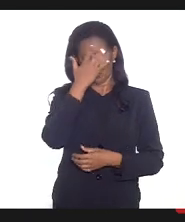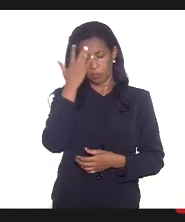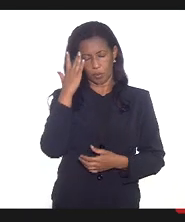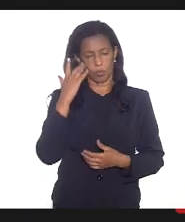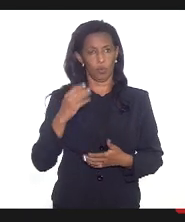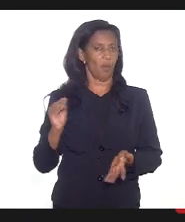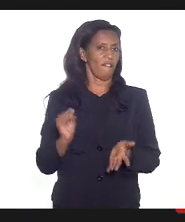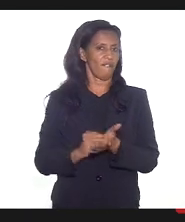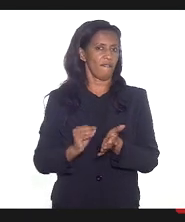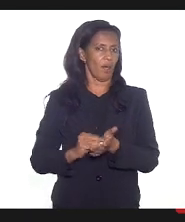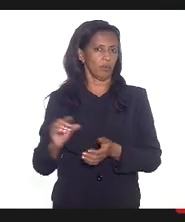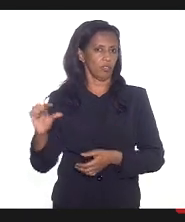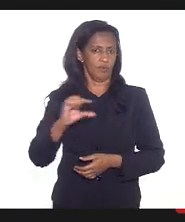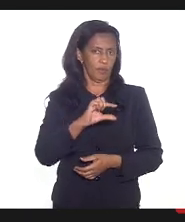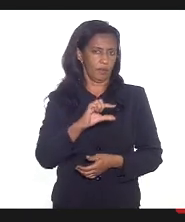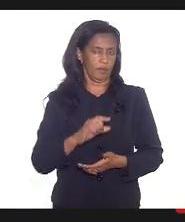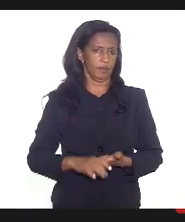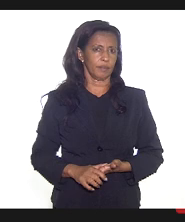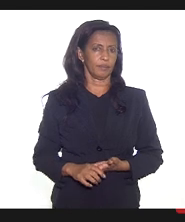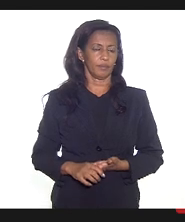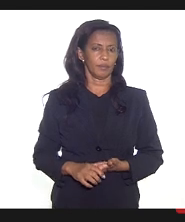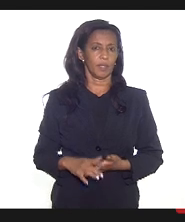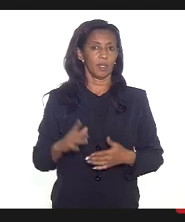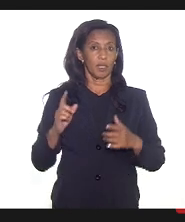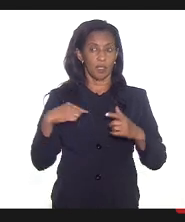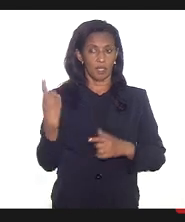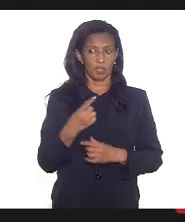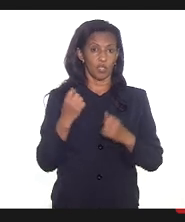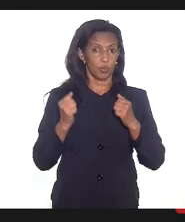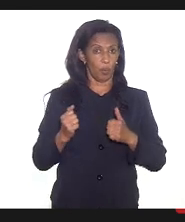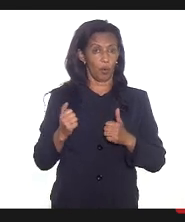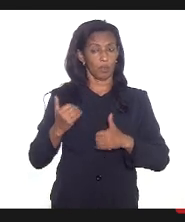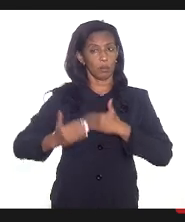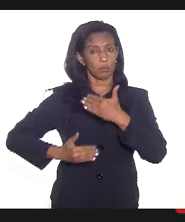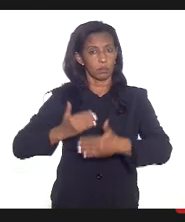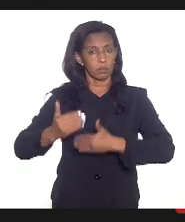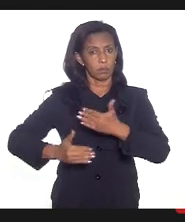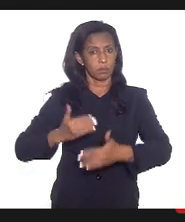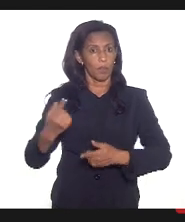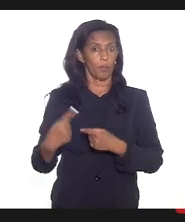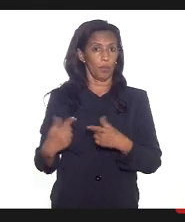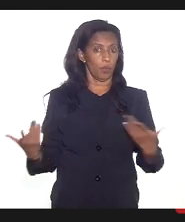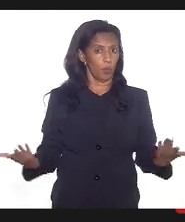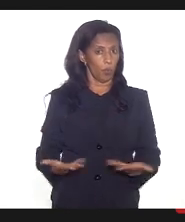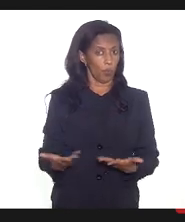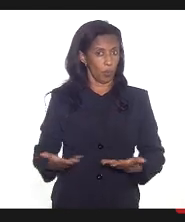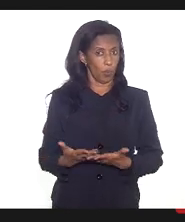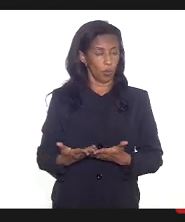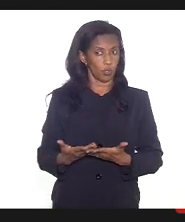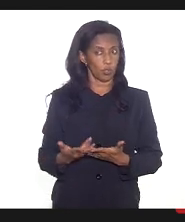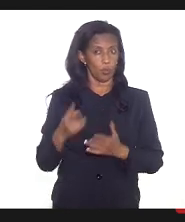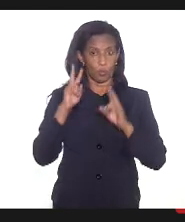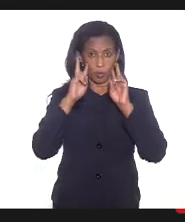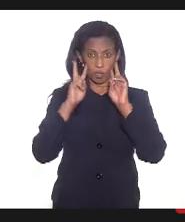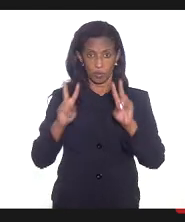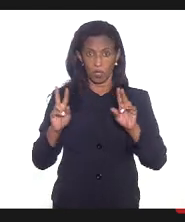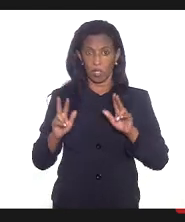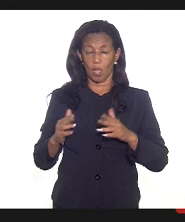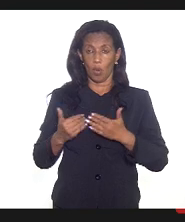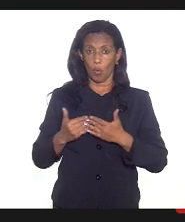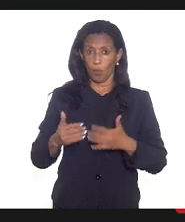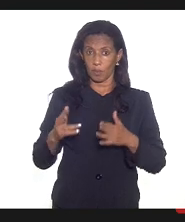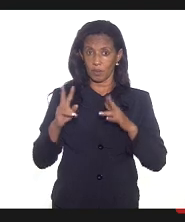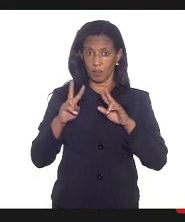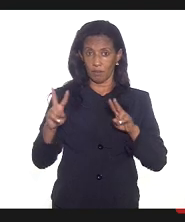questão de falta de vacina né e que a gente possa avançar porque hoje o cenário que a gente tem é começar a ver